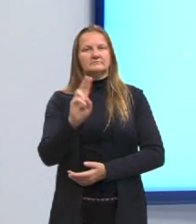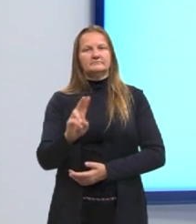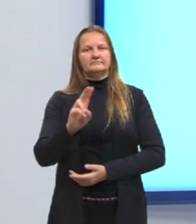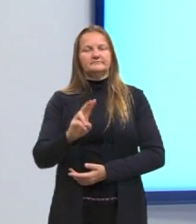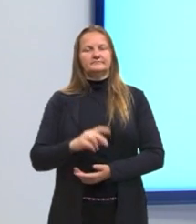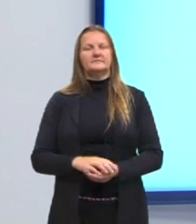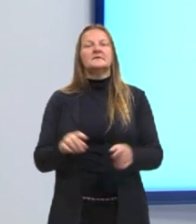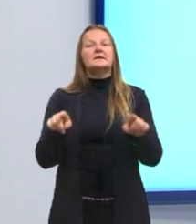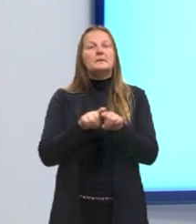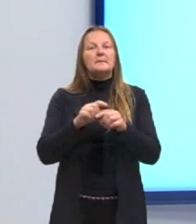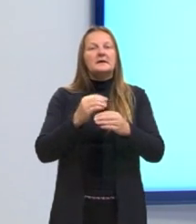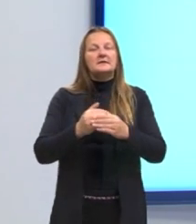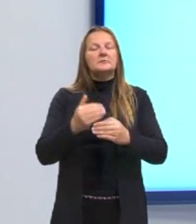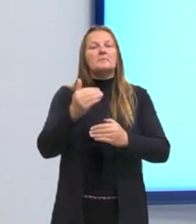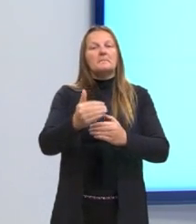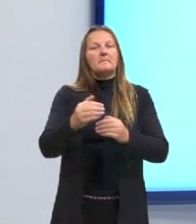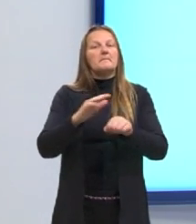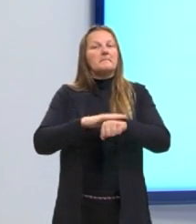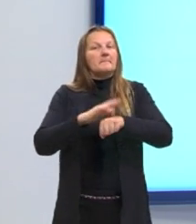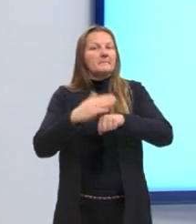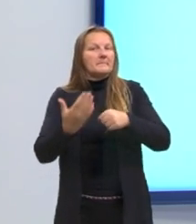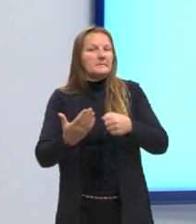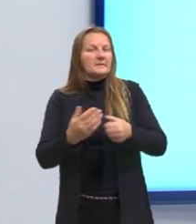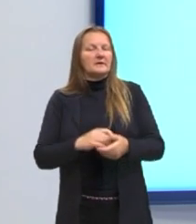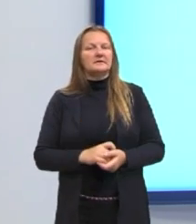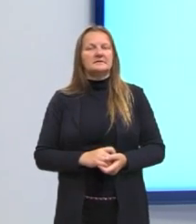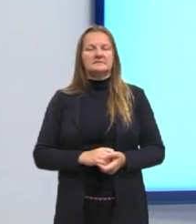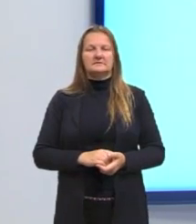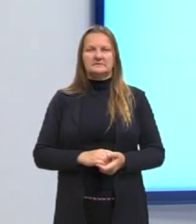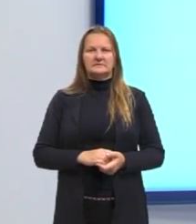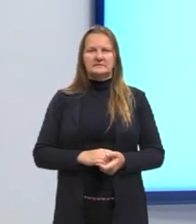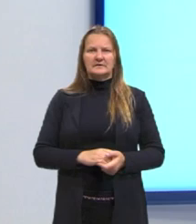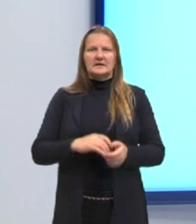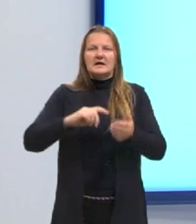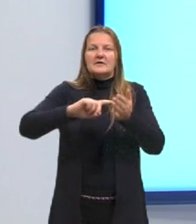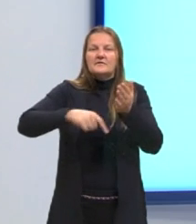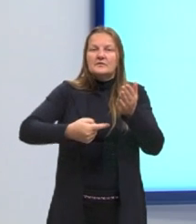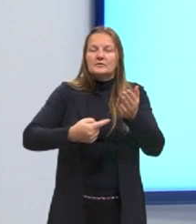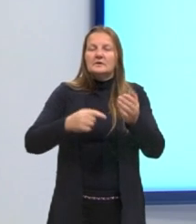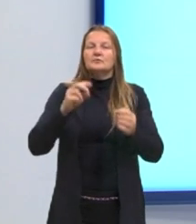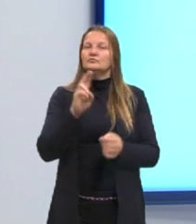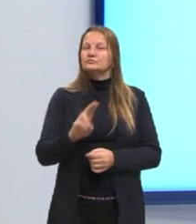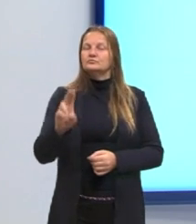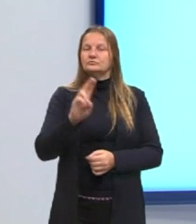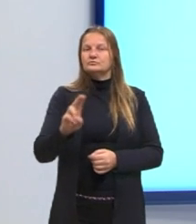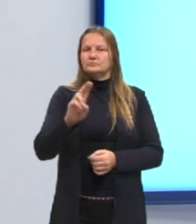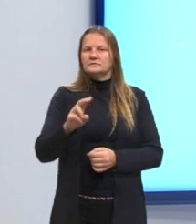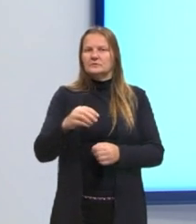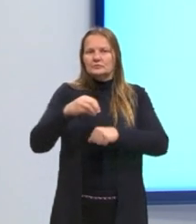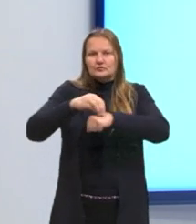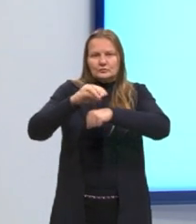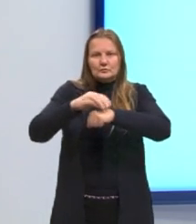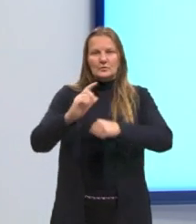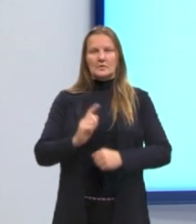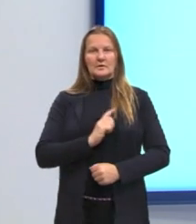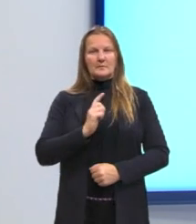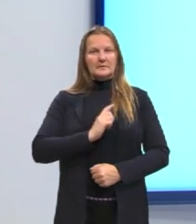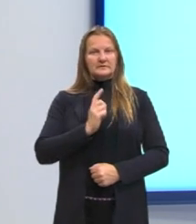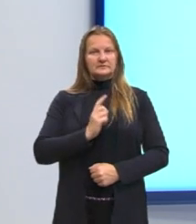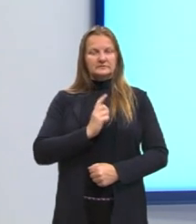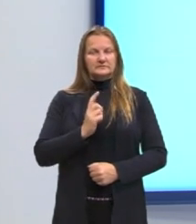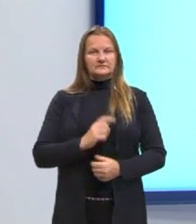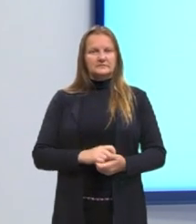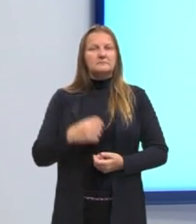E, além disso, além disso, há situações em que a vírgula deve ser usada pela recomendação da gramática. Então, existe a